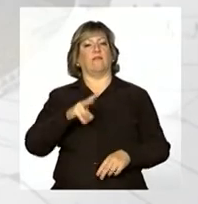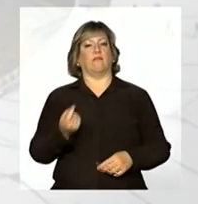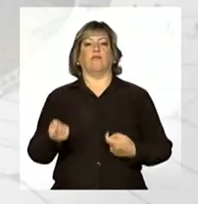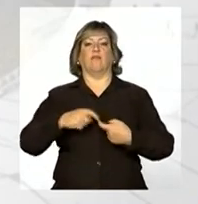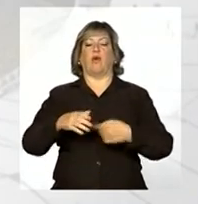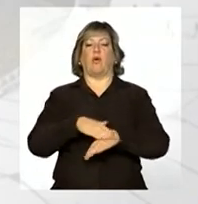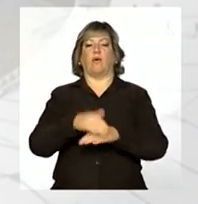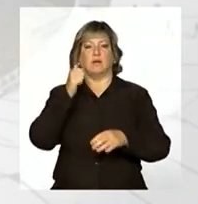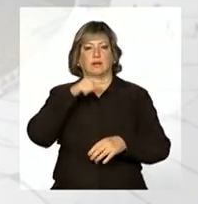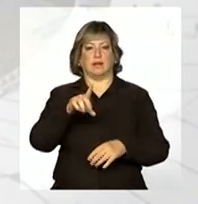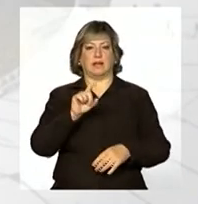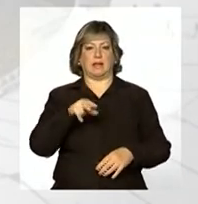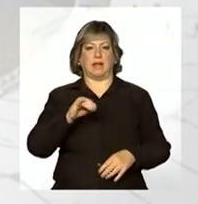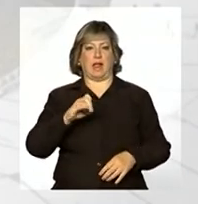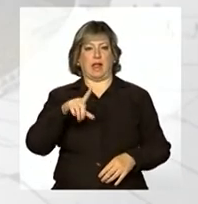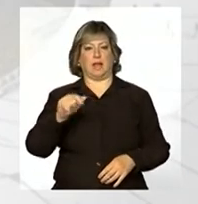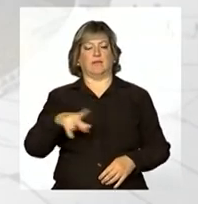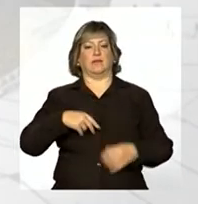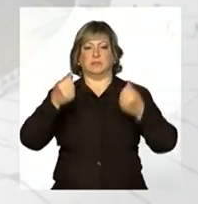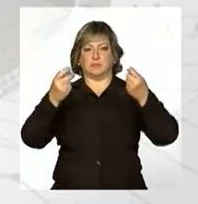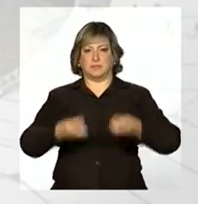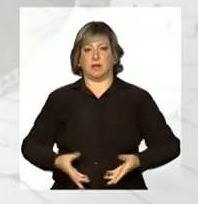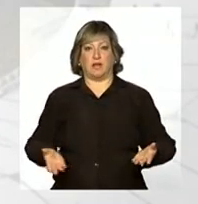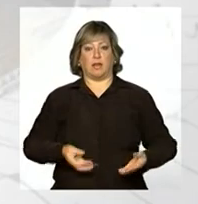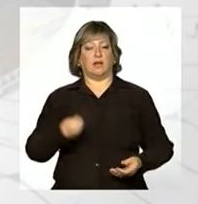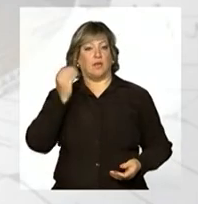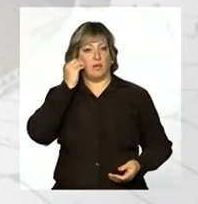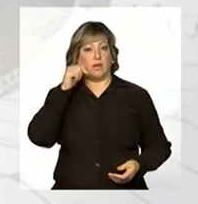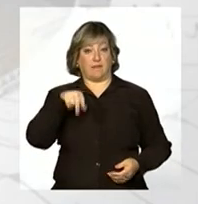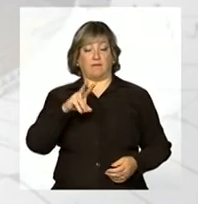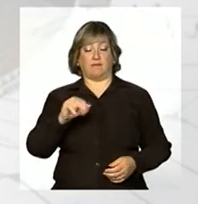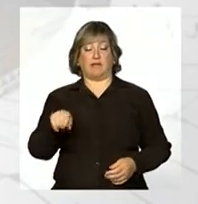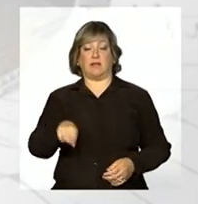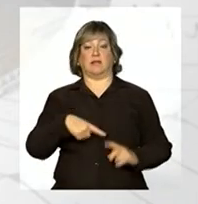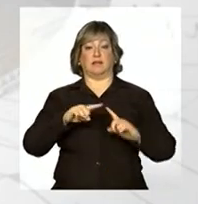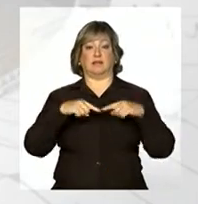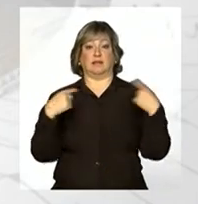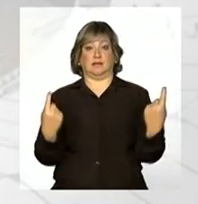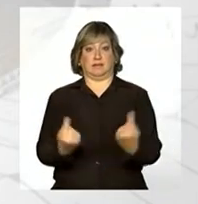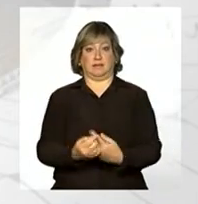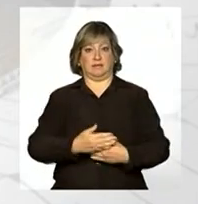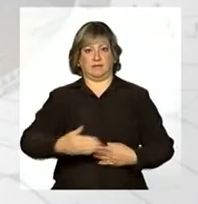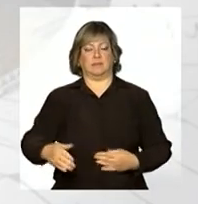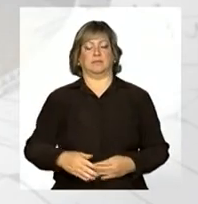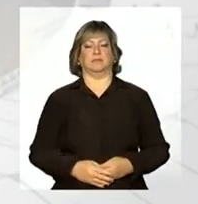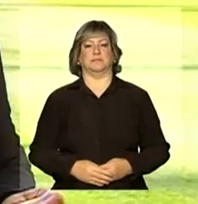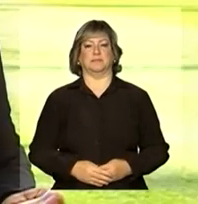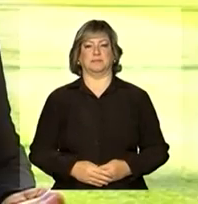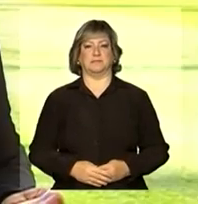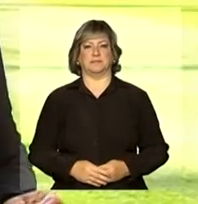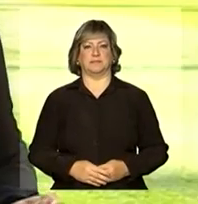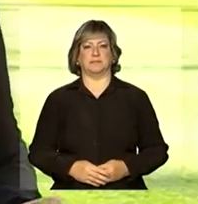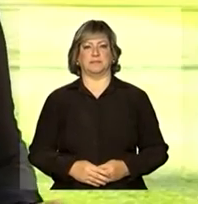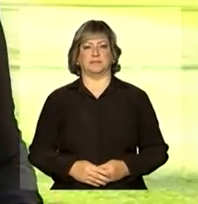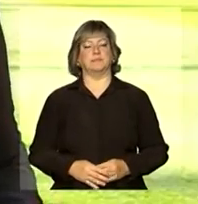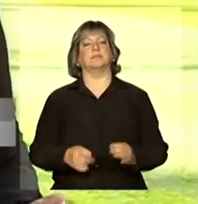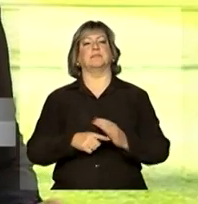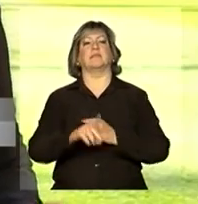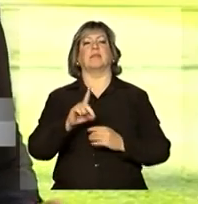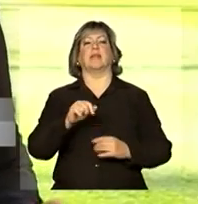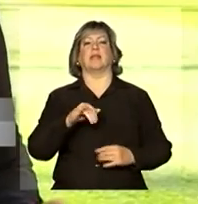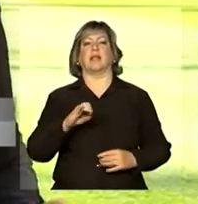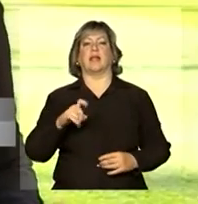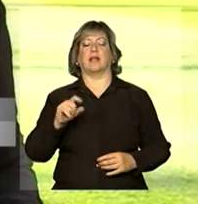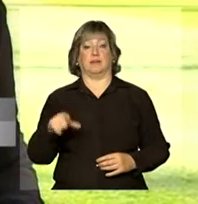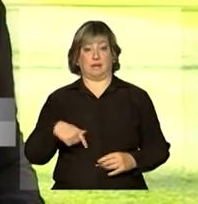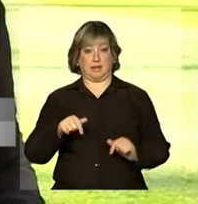com a repórter Daniela Almeida, que vai acompanhar a cerimônia de inauguração do Mané Garrincha. Daniela, este